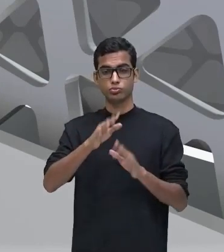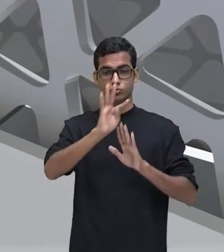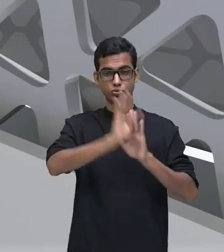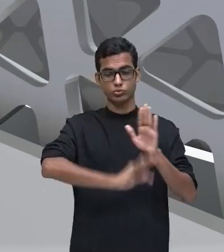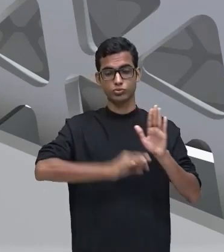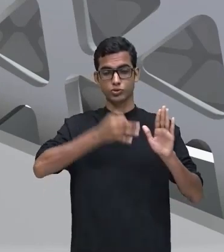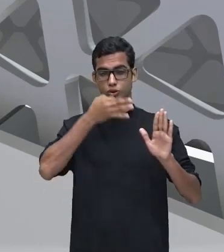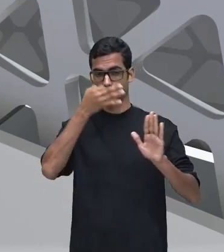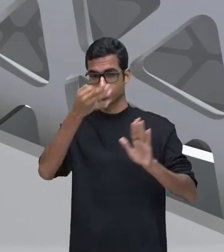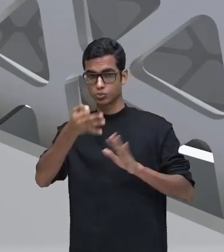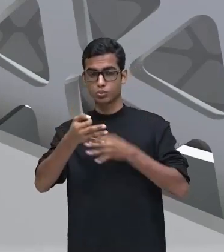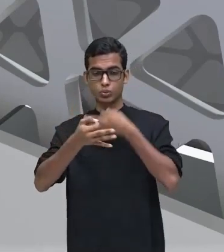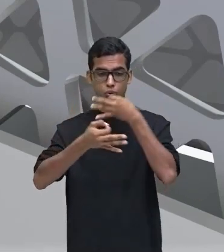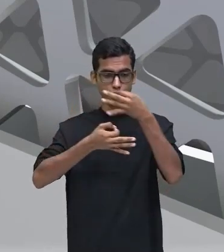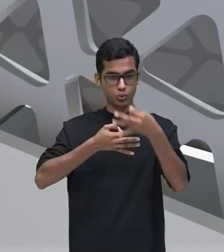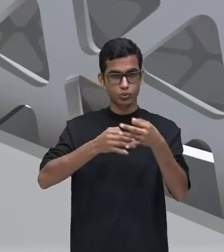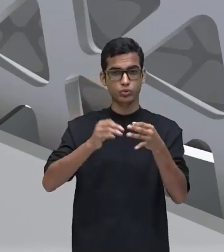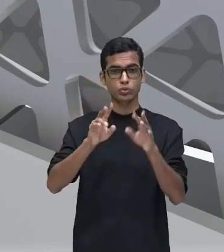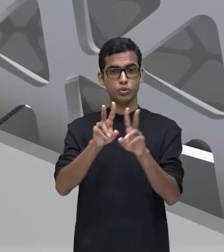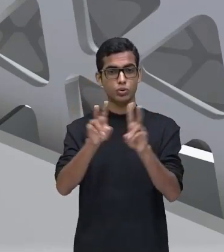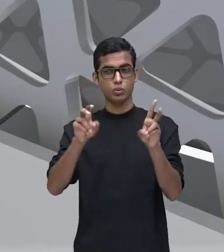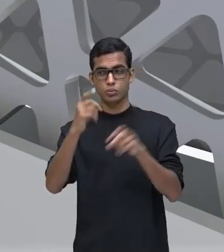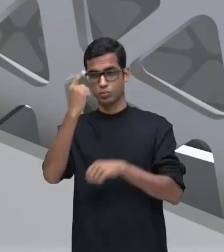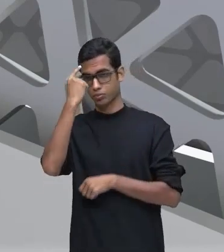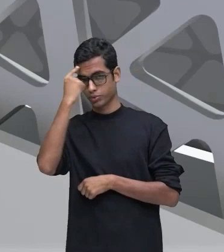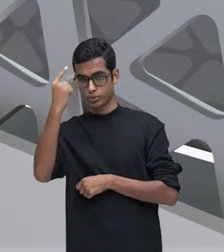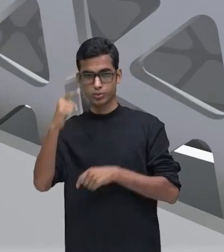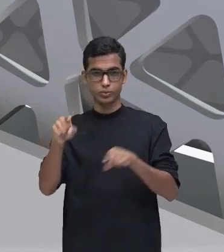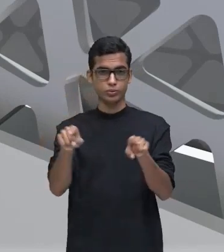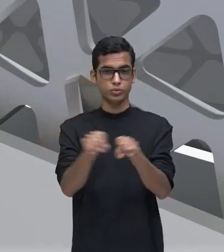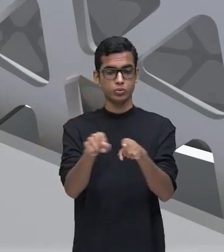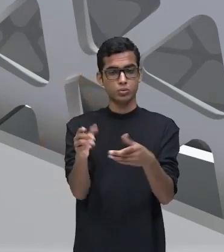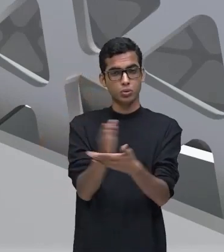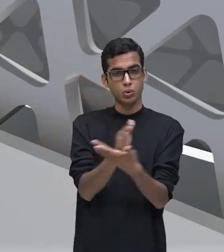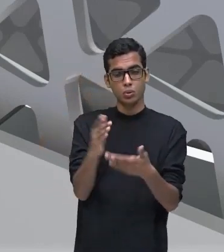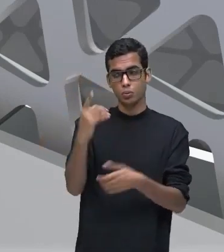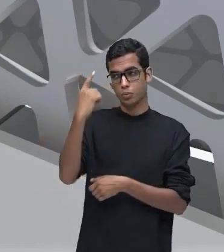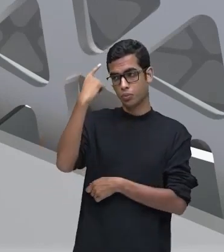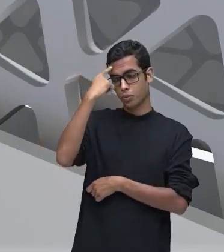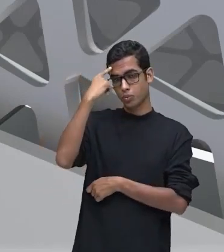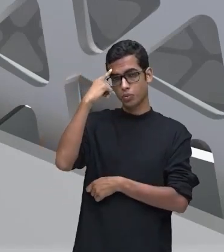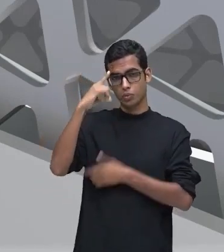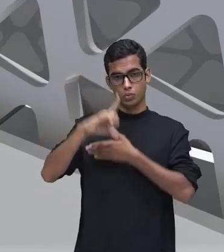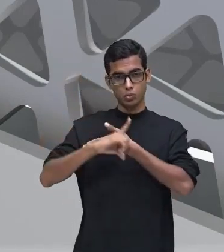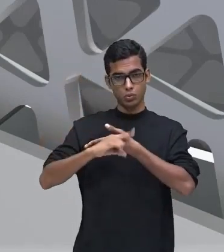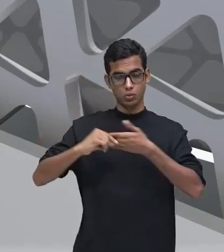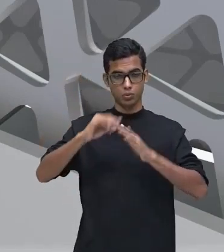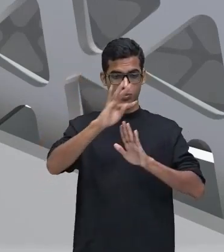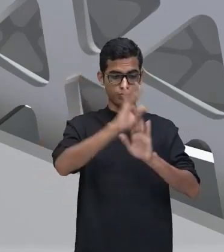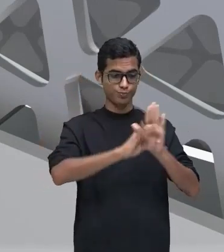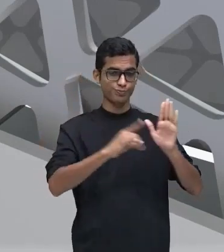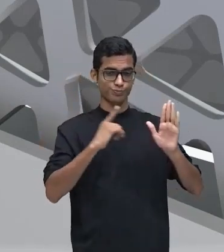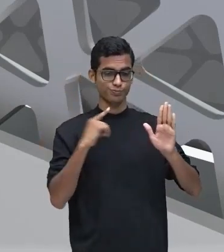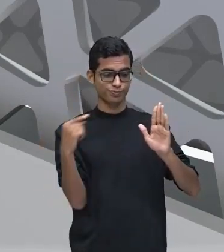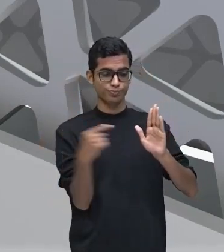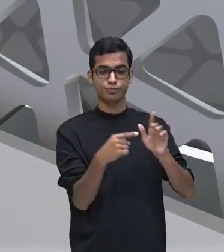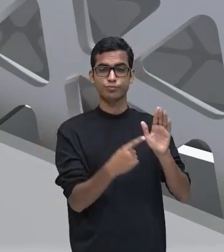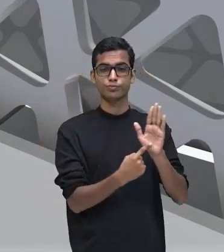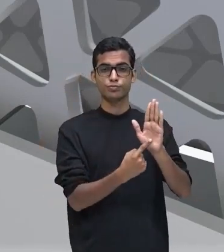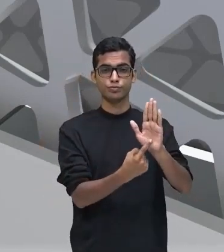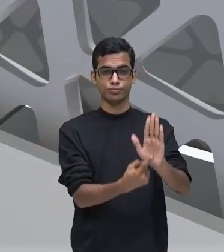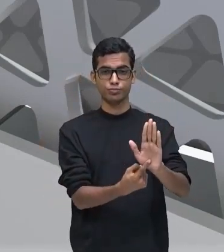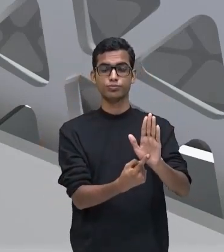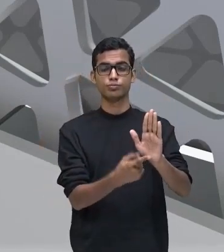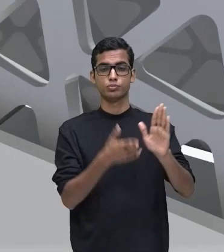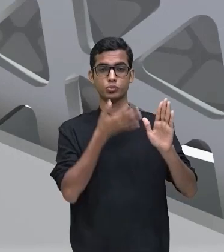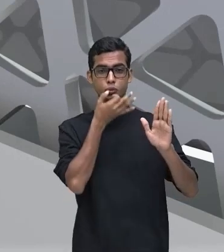apresentar opiniões em relação a uma ideia, a alguma ideia que o autor desse texto tem, e ele apresenta essa